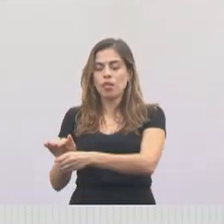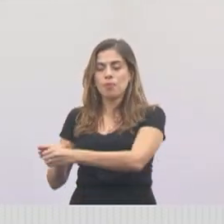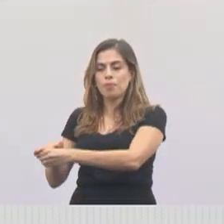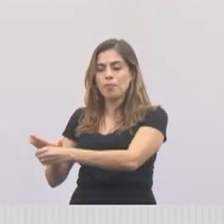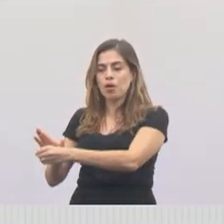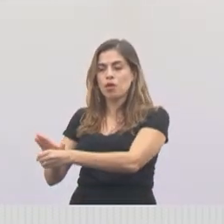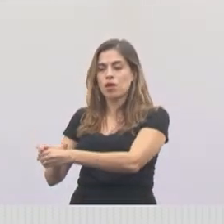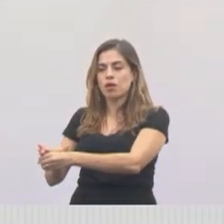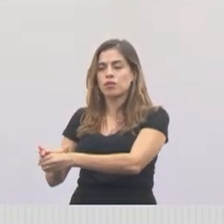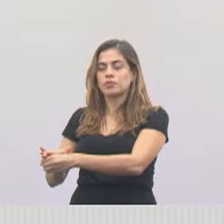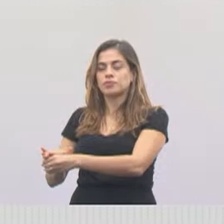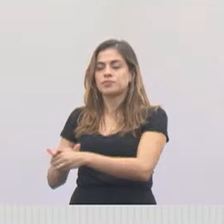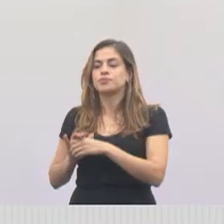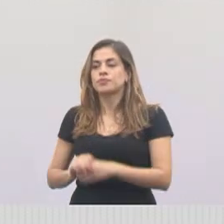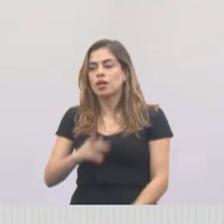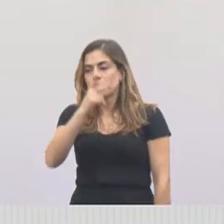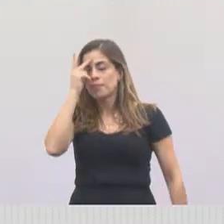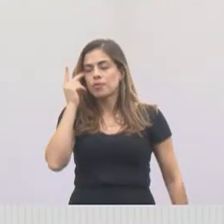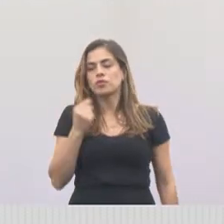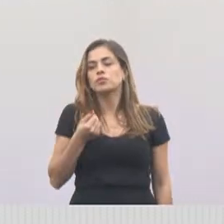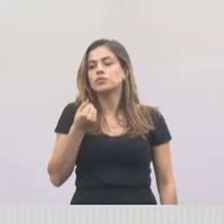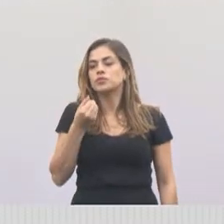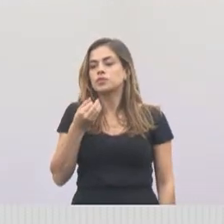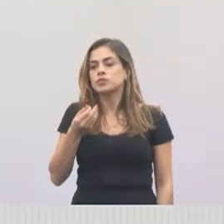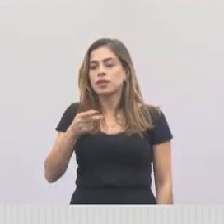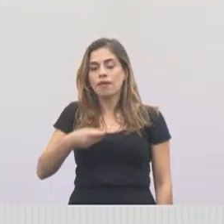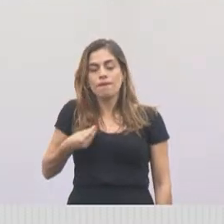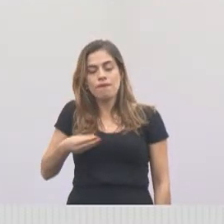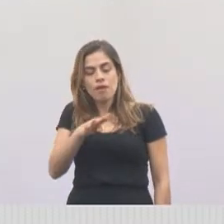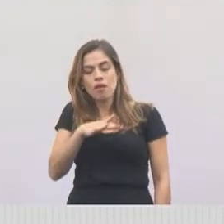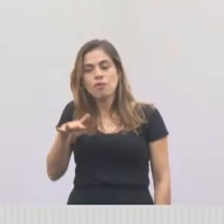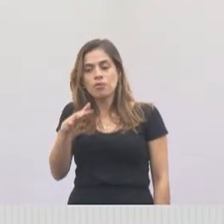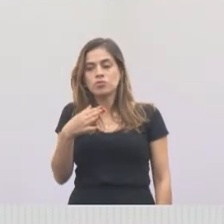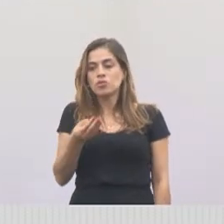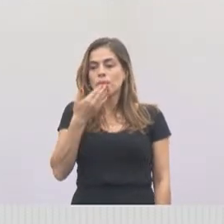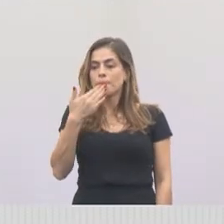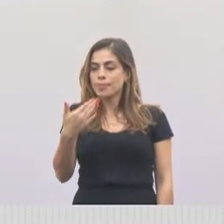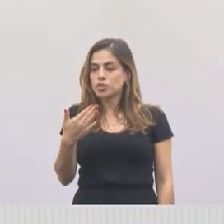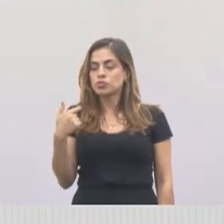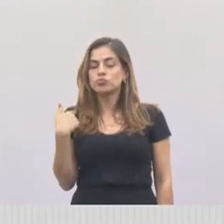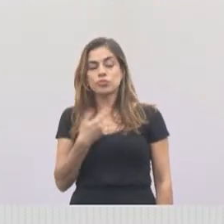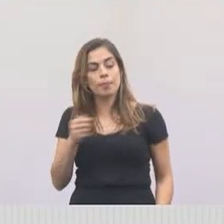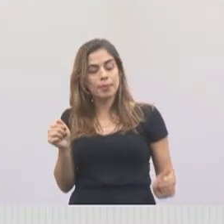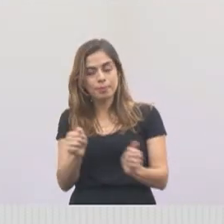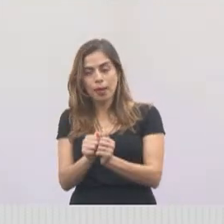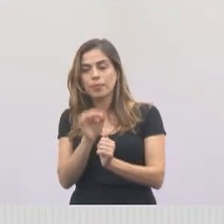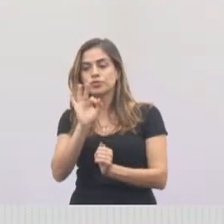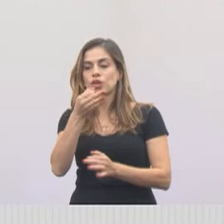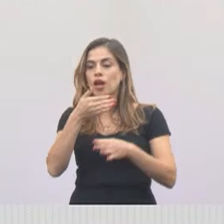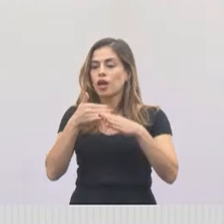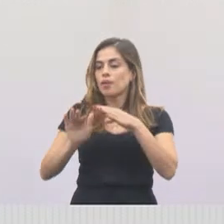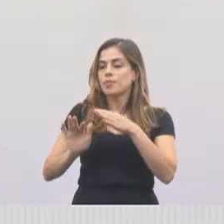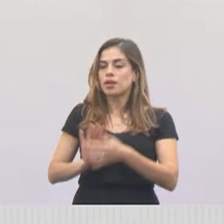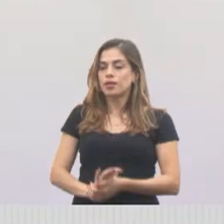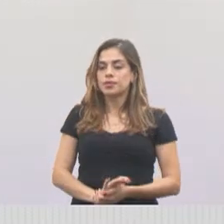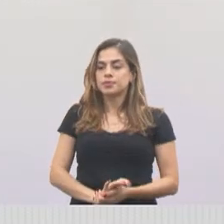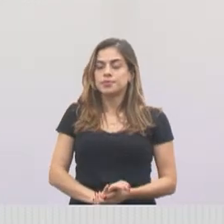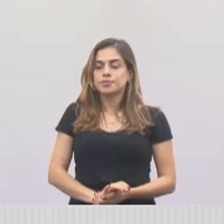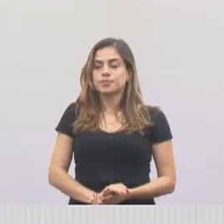Então, os moradores que nos solicitaram, a gente está acompanhando e já encaminhamos